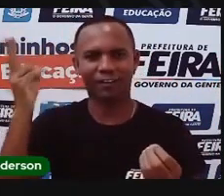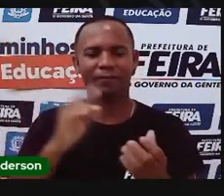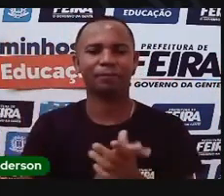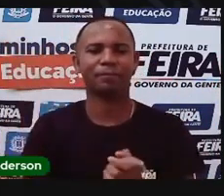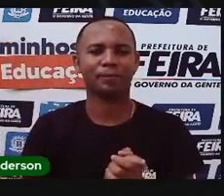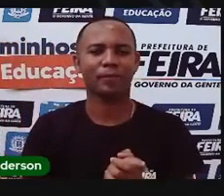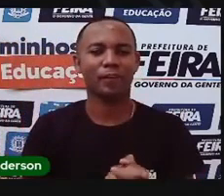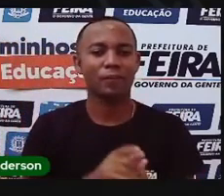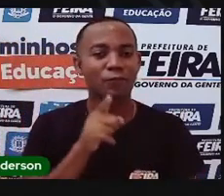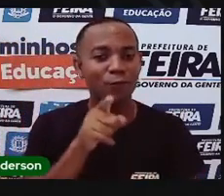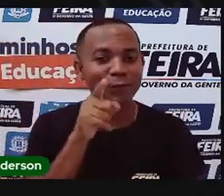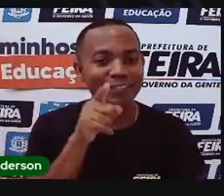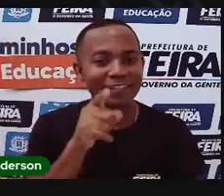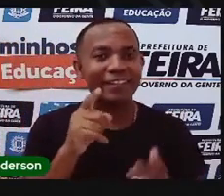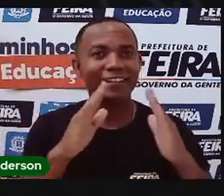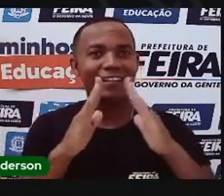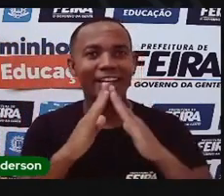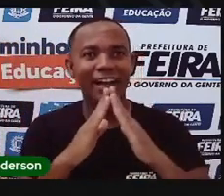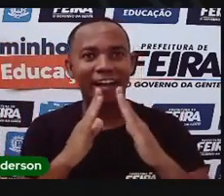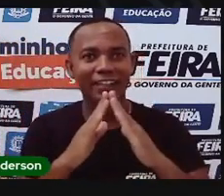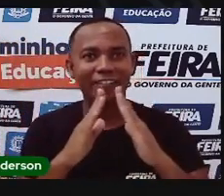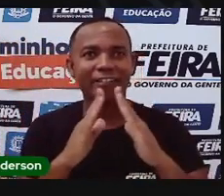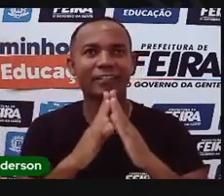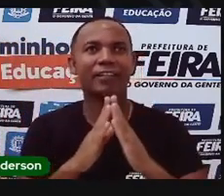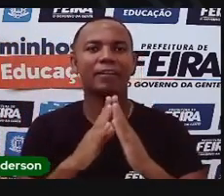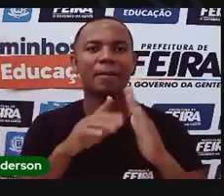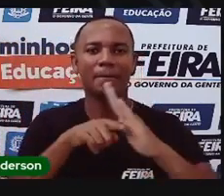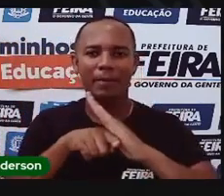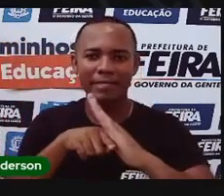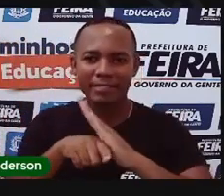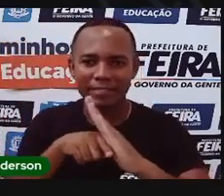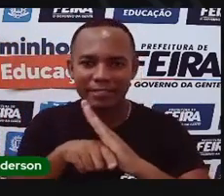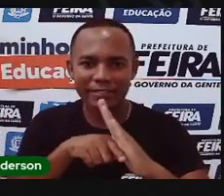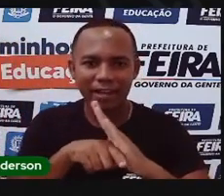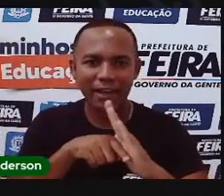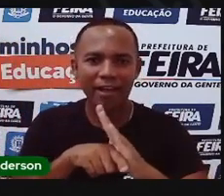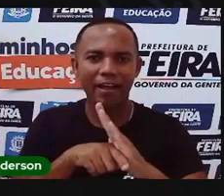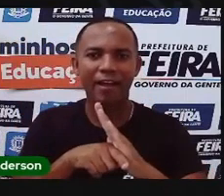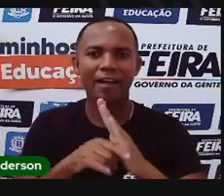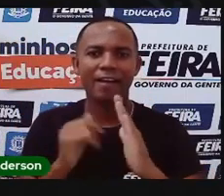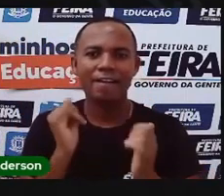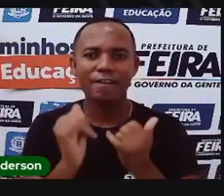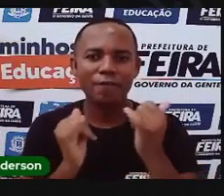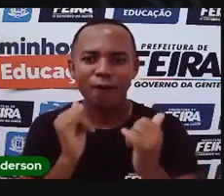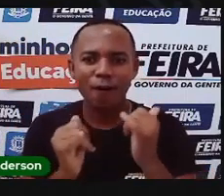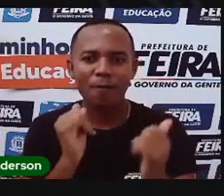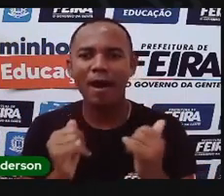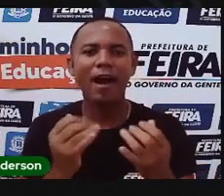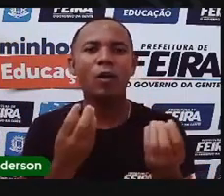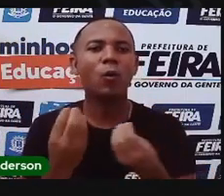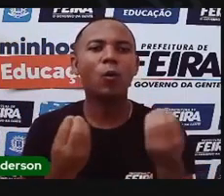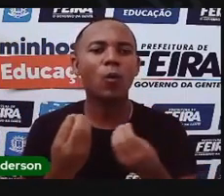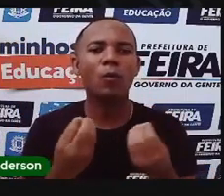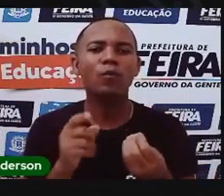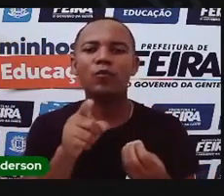pontapé inicial. E você aí em casa agora é que vai pesquisar e vai me dizer essas informações. O que mais